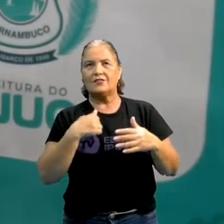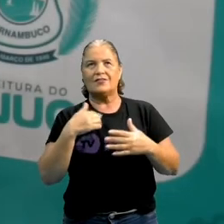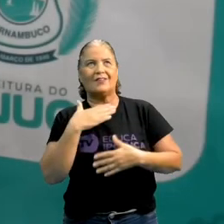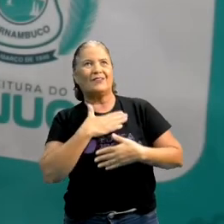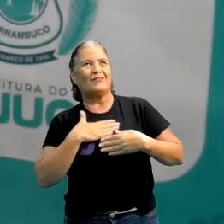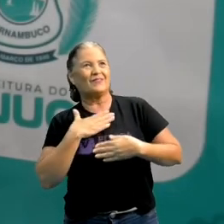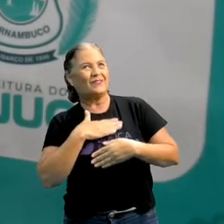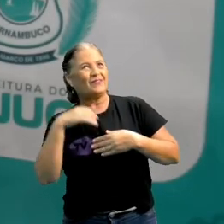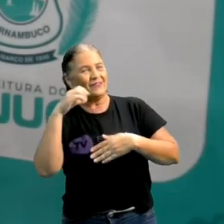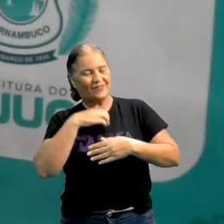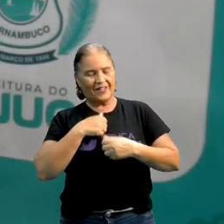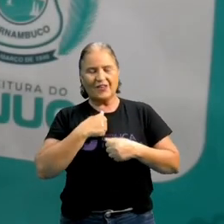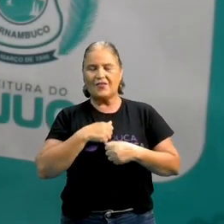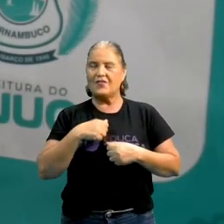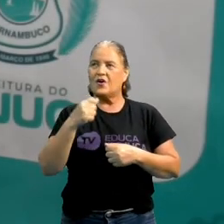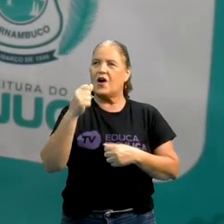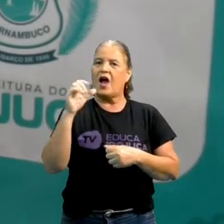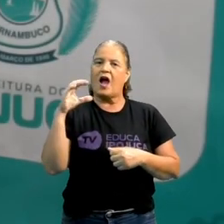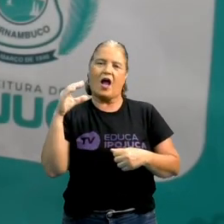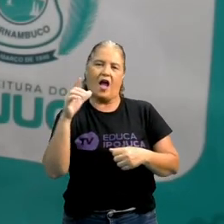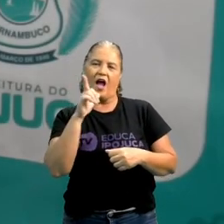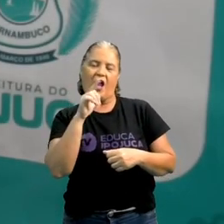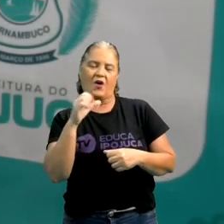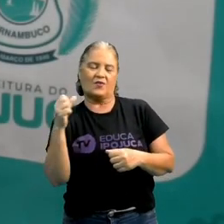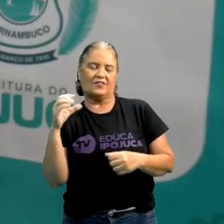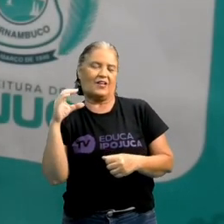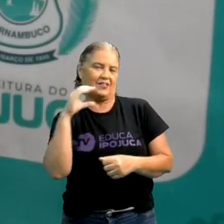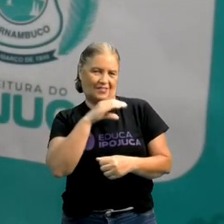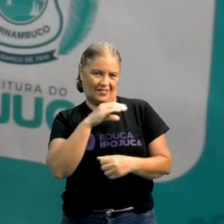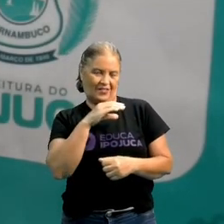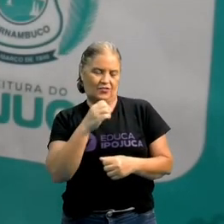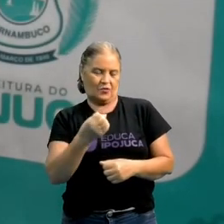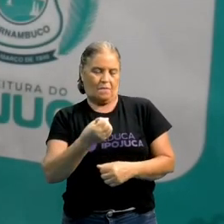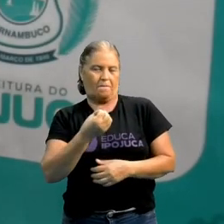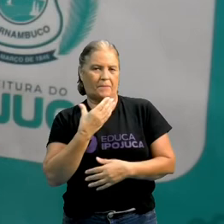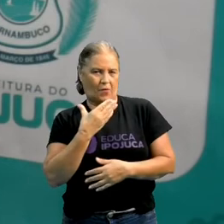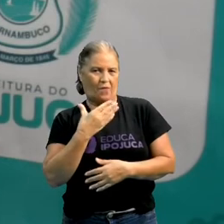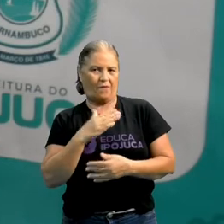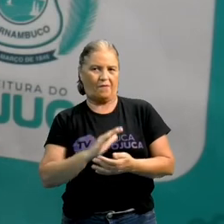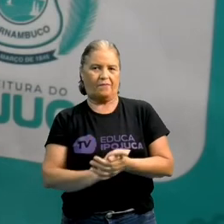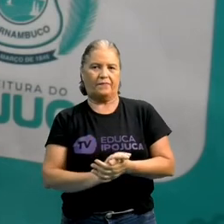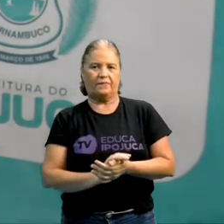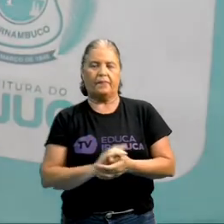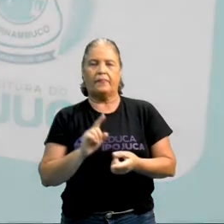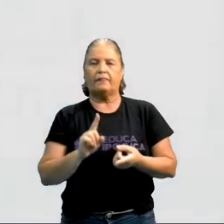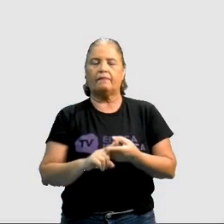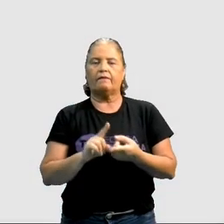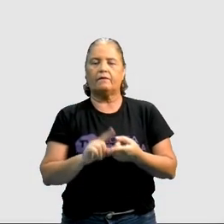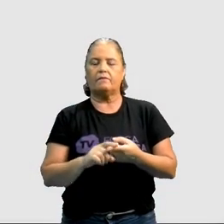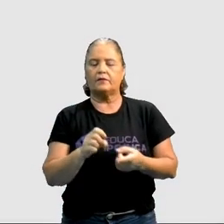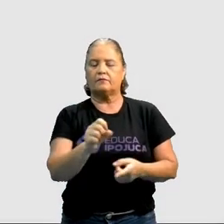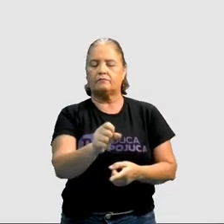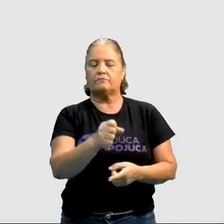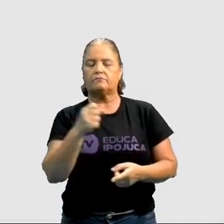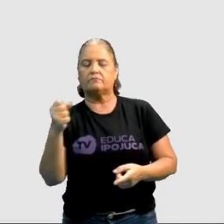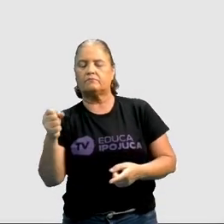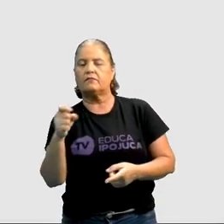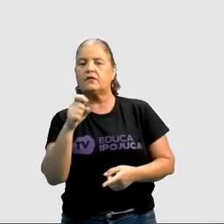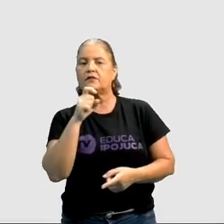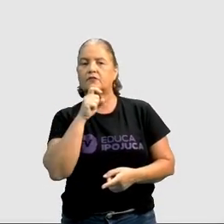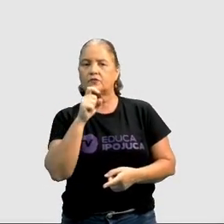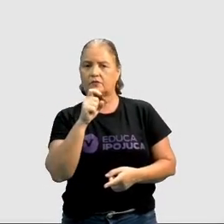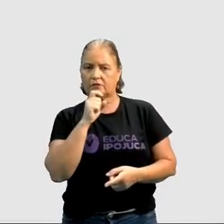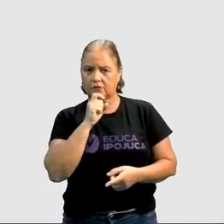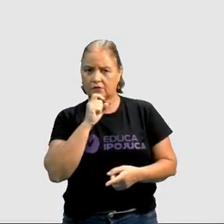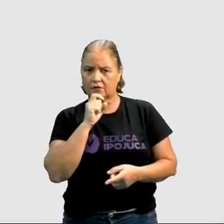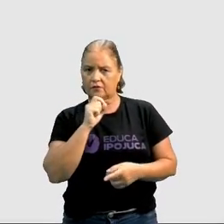quentinha, bem agradável. Outro tipo também de isolante térmico é a nossa geladeira. Só que em vez de ela